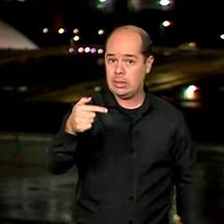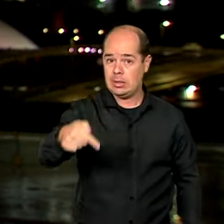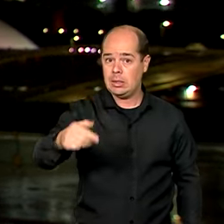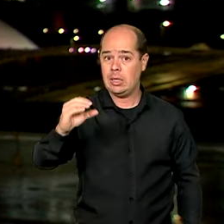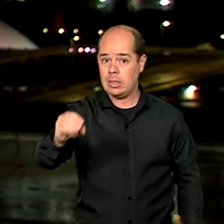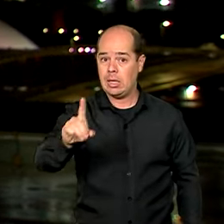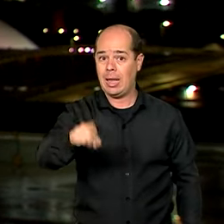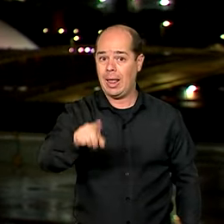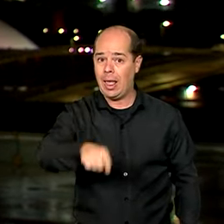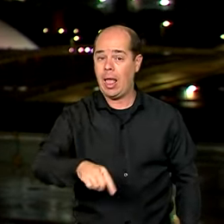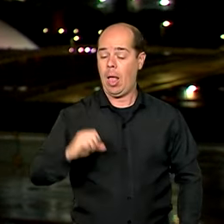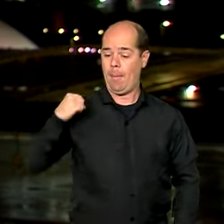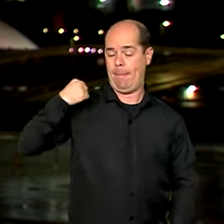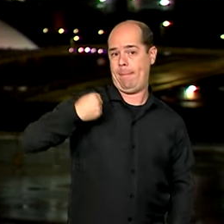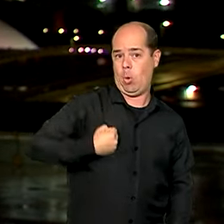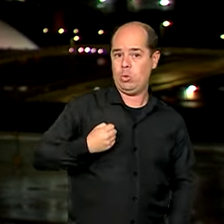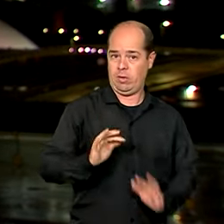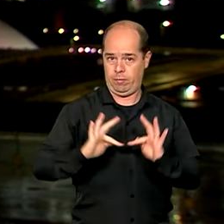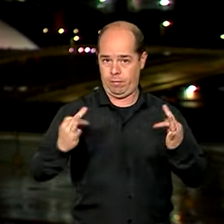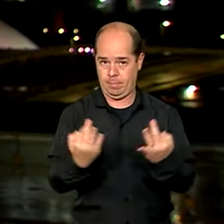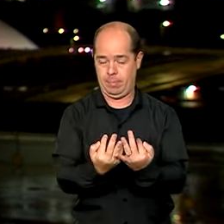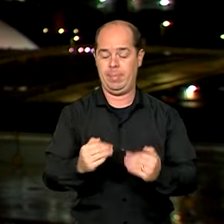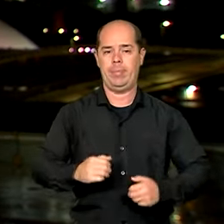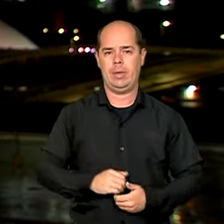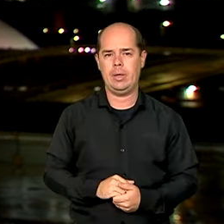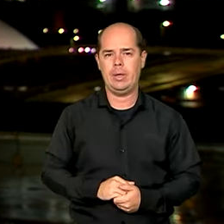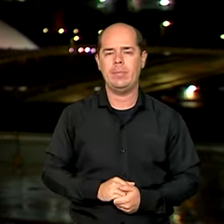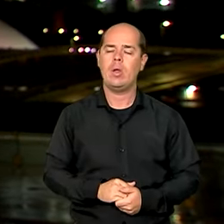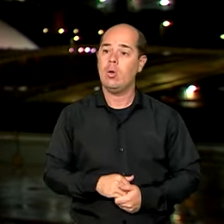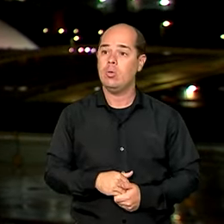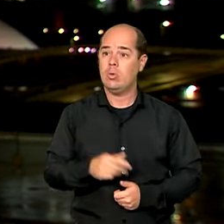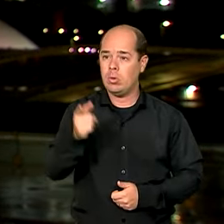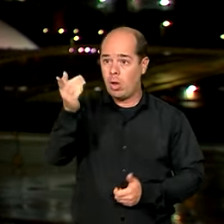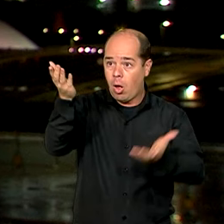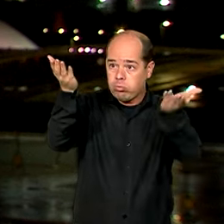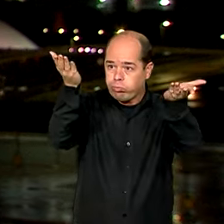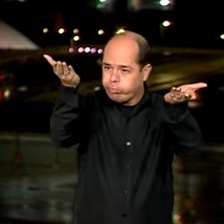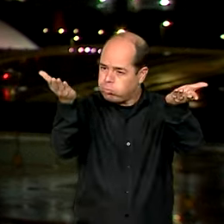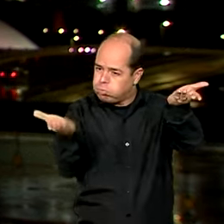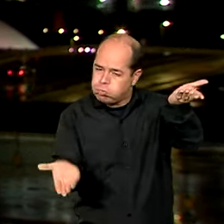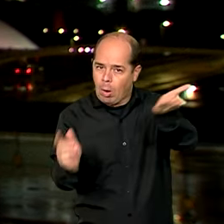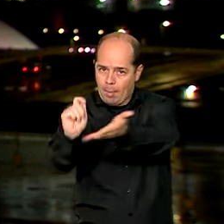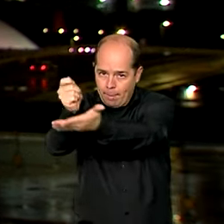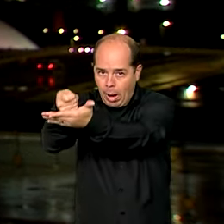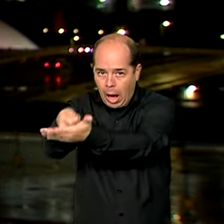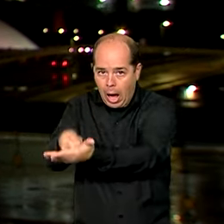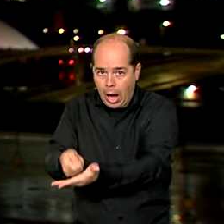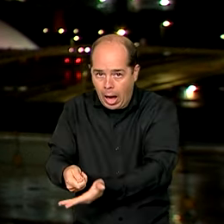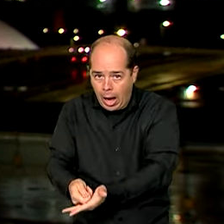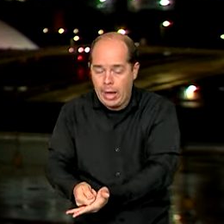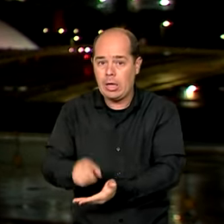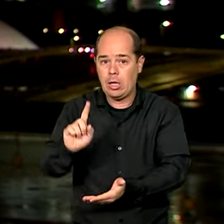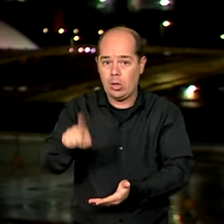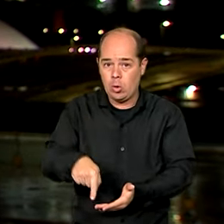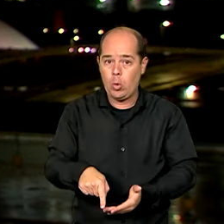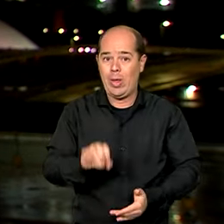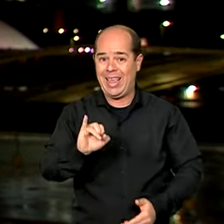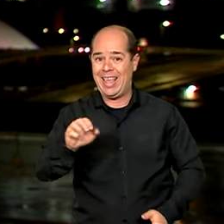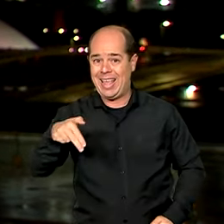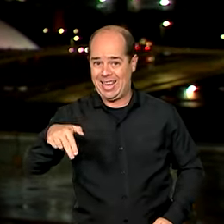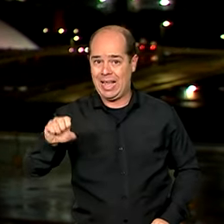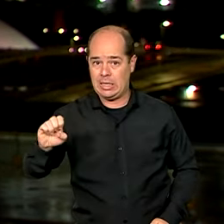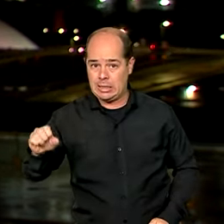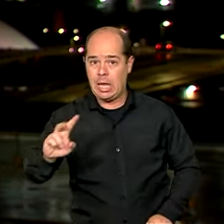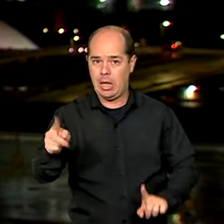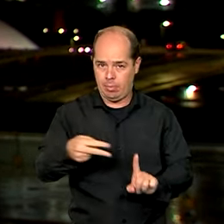Programa Bolsa Família. A receita total de despesas estimada nos orçamentos fiscais e da Seguridade Social é de R$